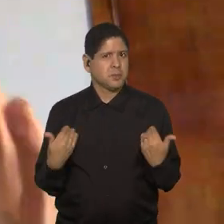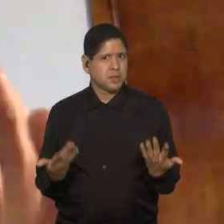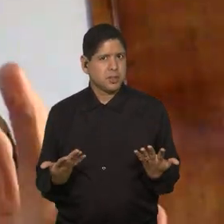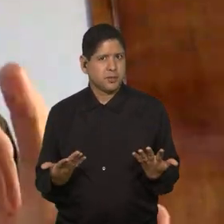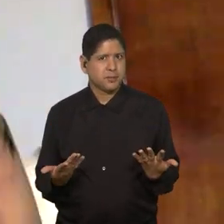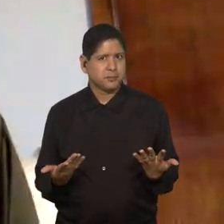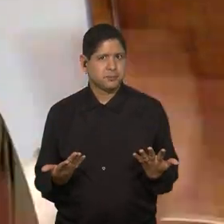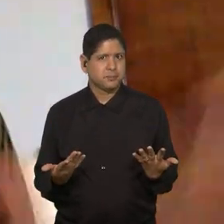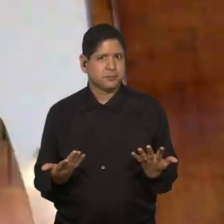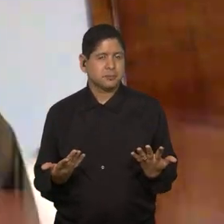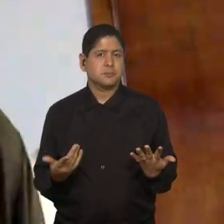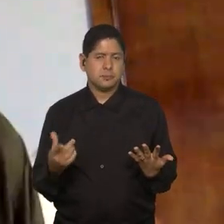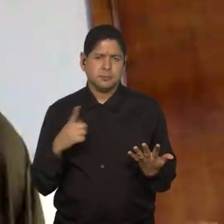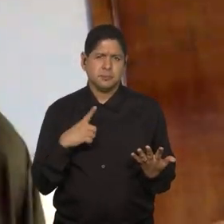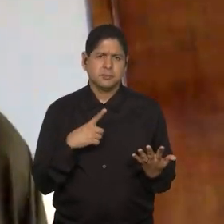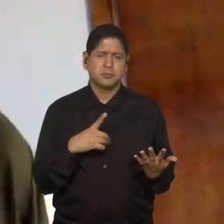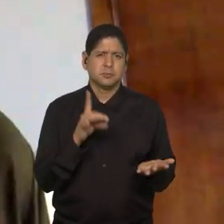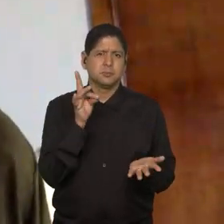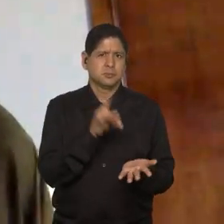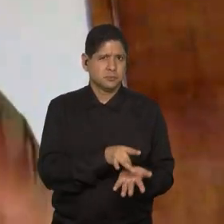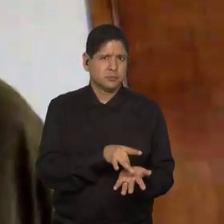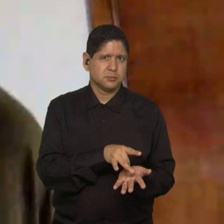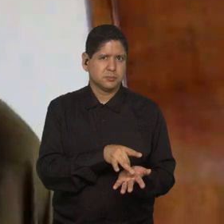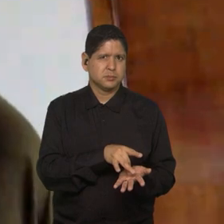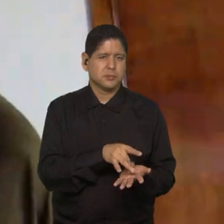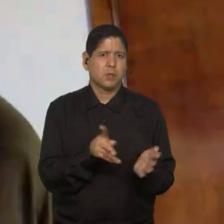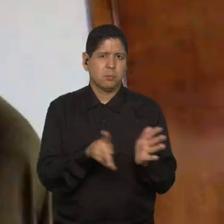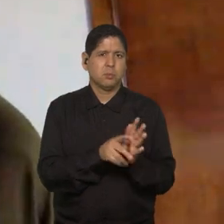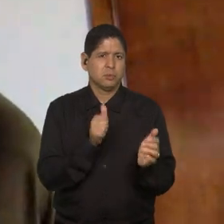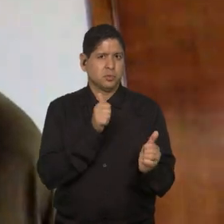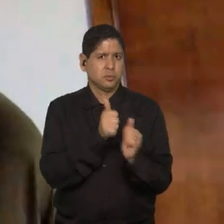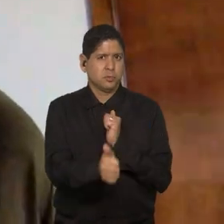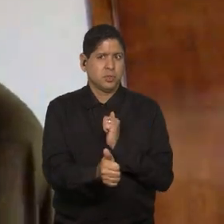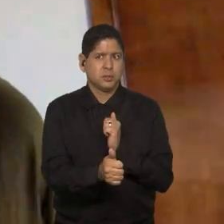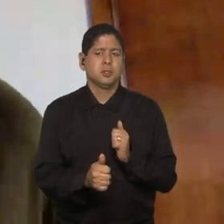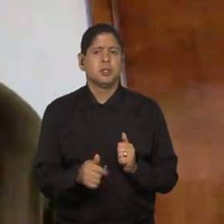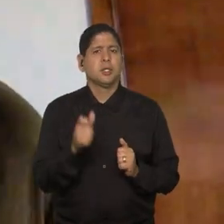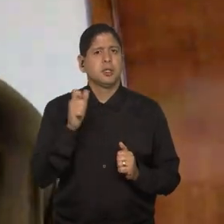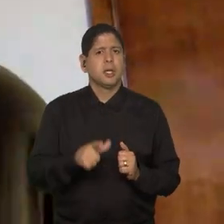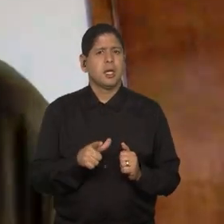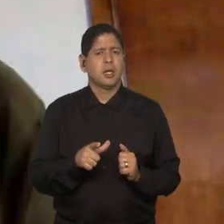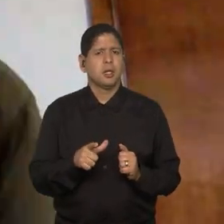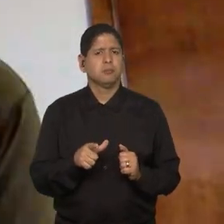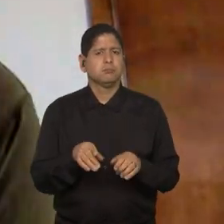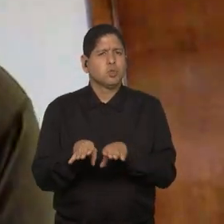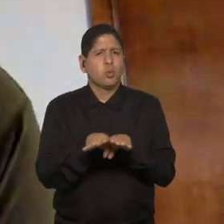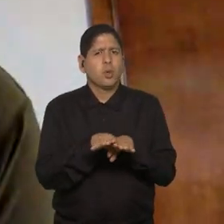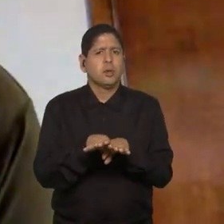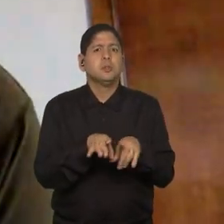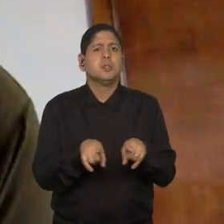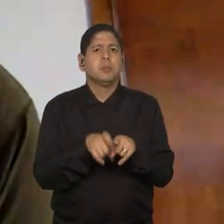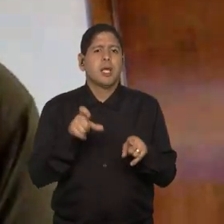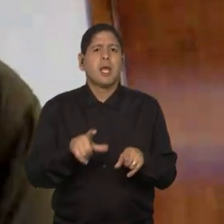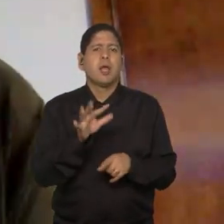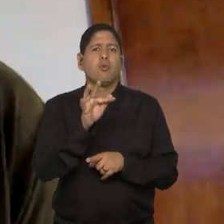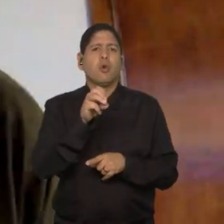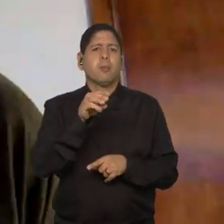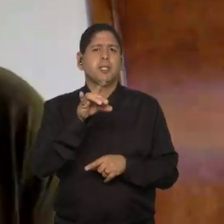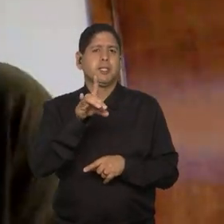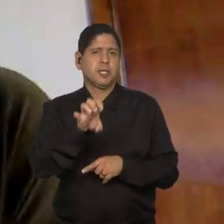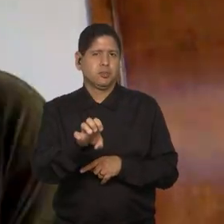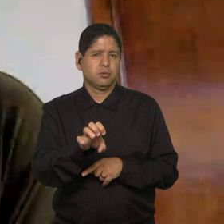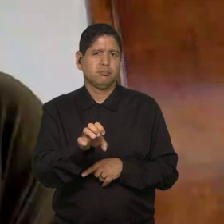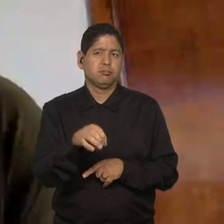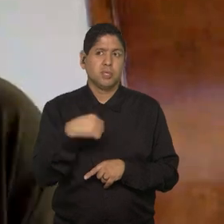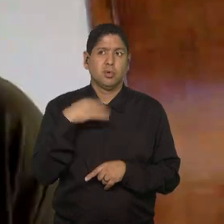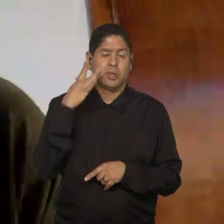Então, existe toda uma realidade que é do esporte, que é orgânica e existe a formalidade. Eu